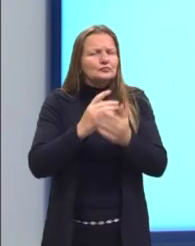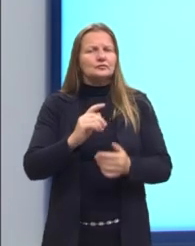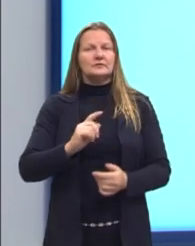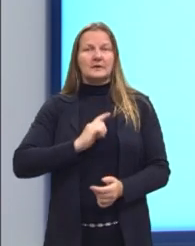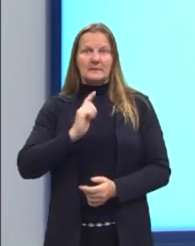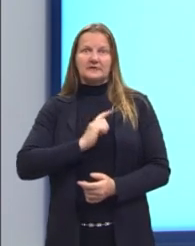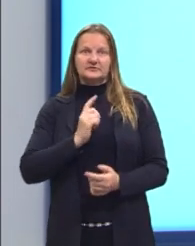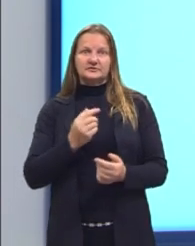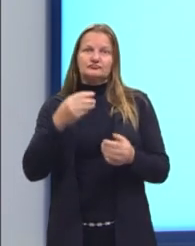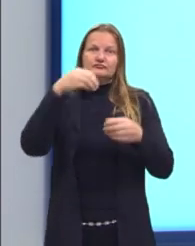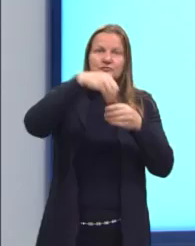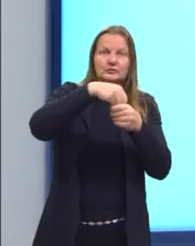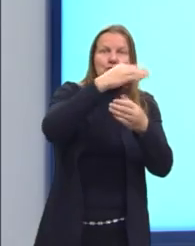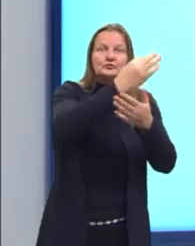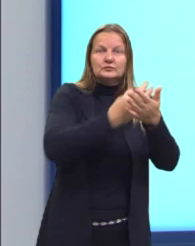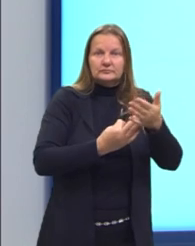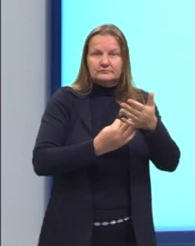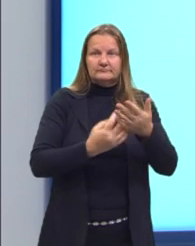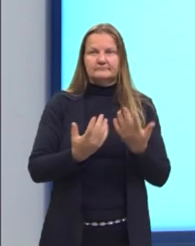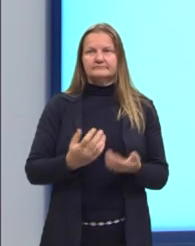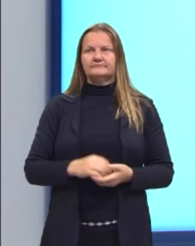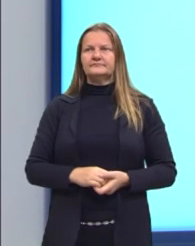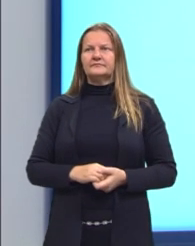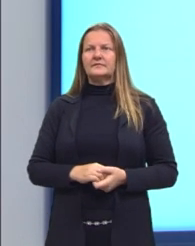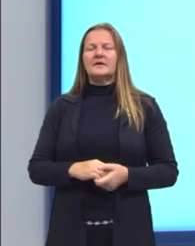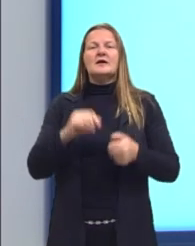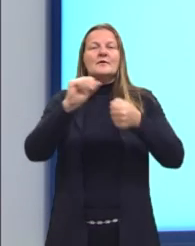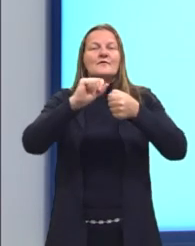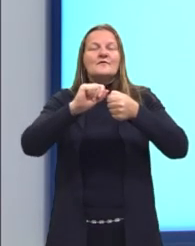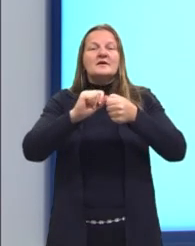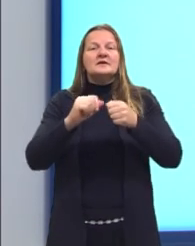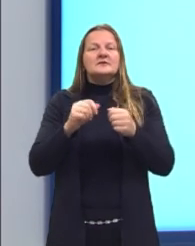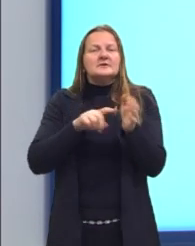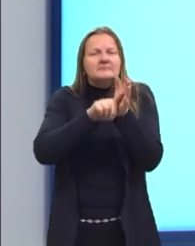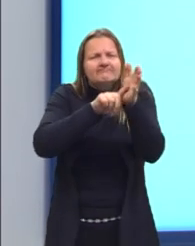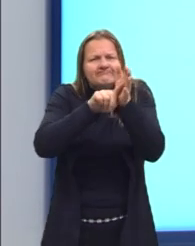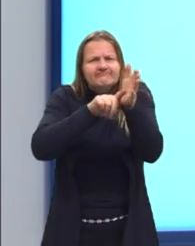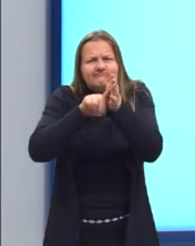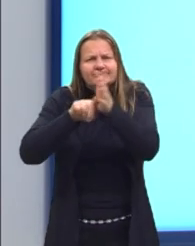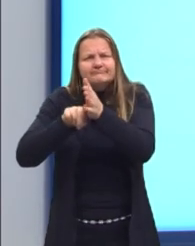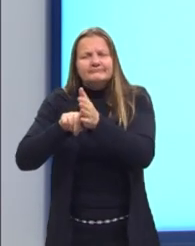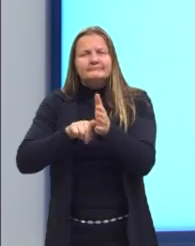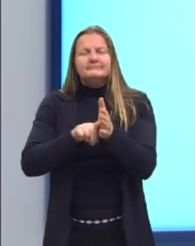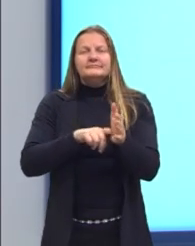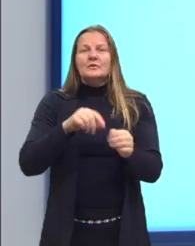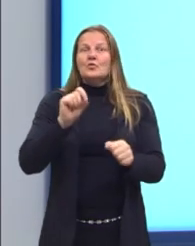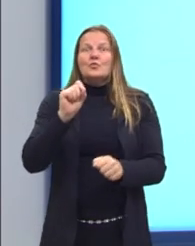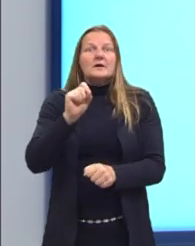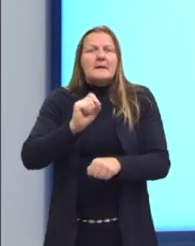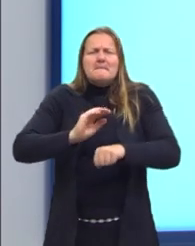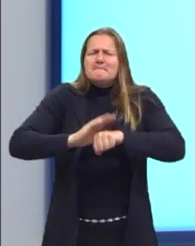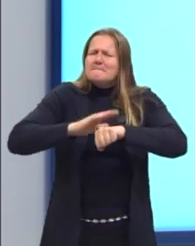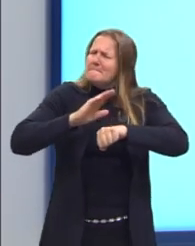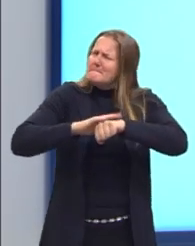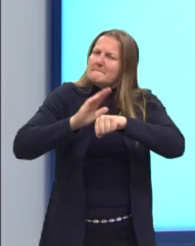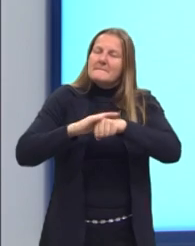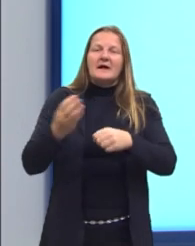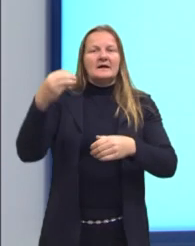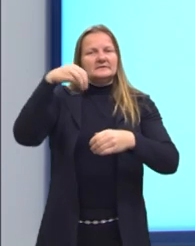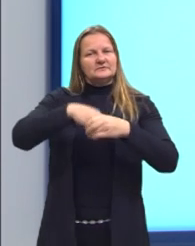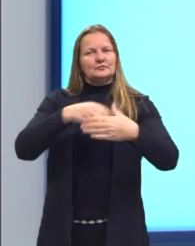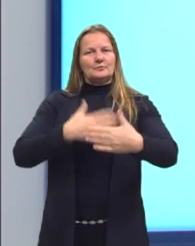nossa gramática. E eu fiz um levantamento aí de algumas coisas que caem mais